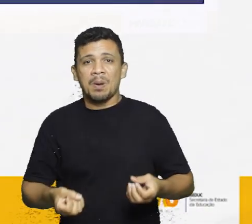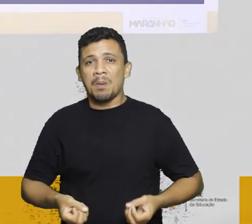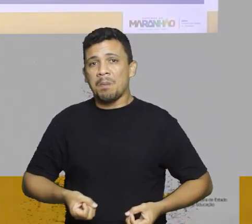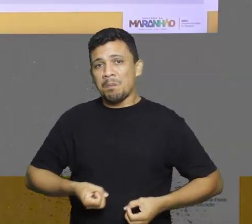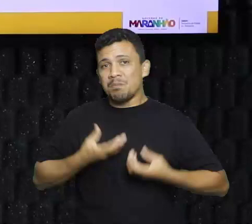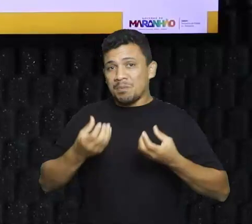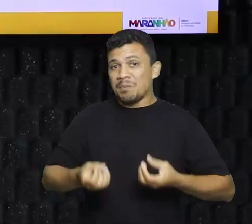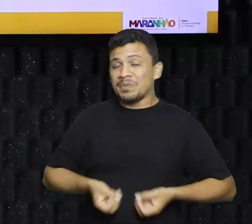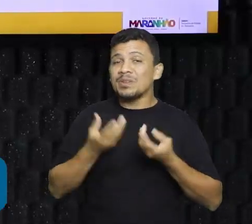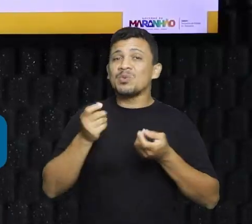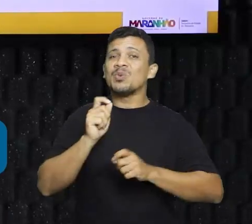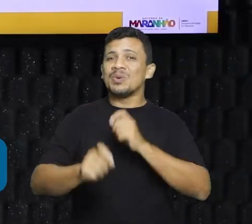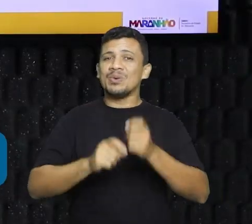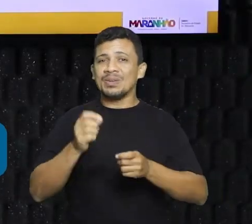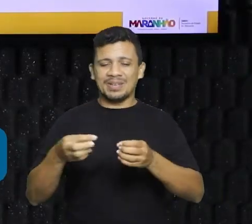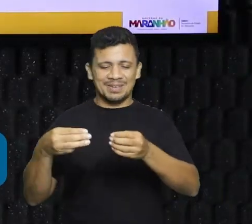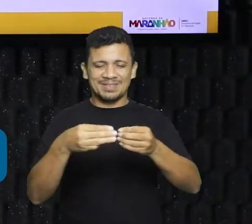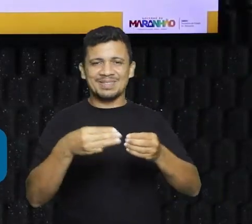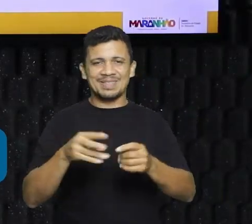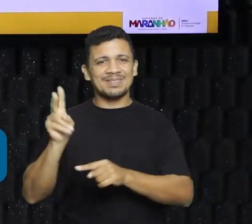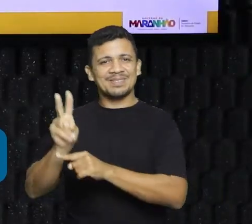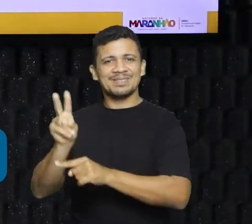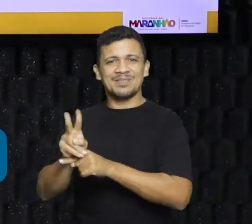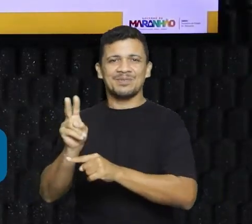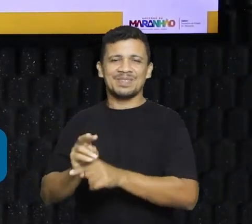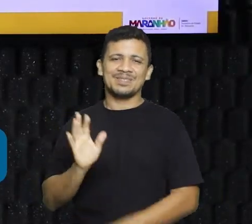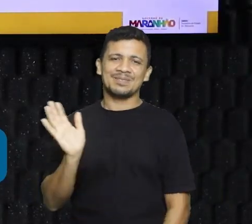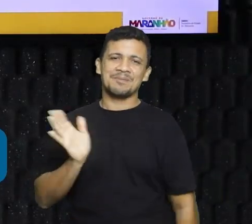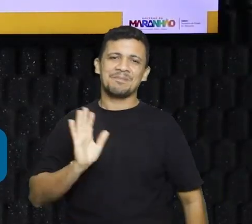Entenderam, pessoal? Até a próxima. Tchau, tchau.